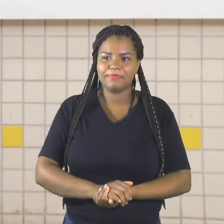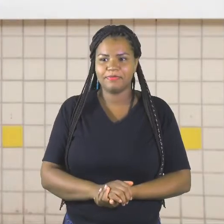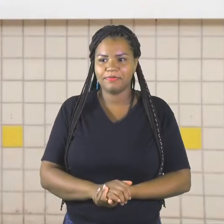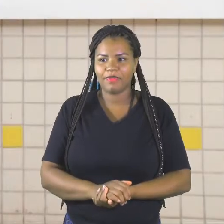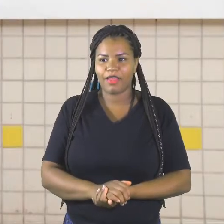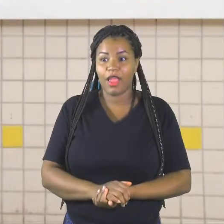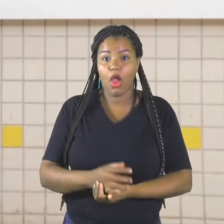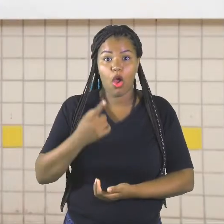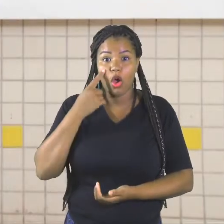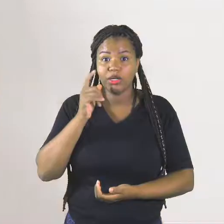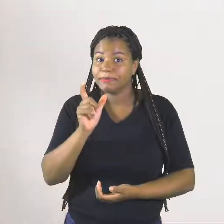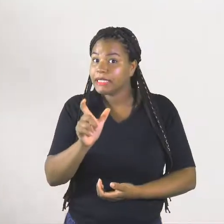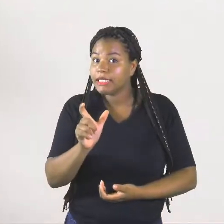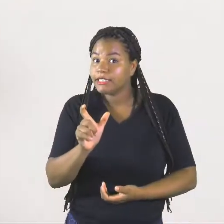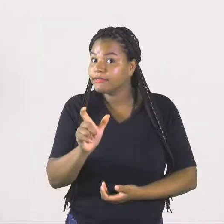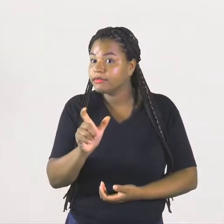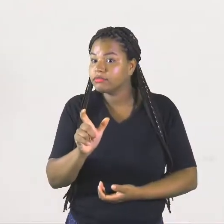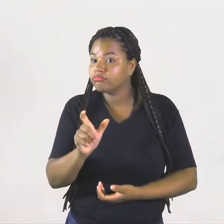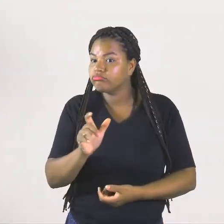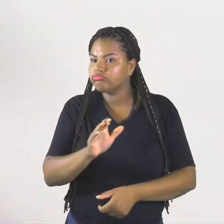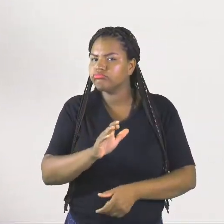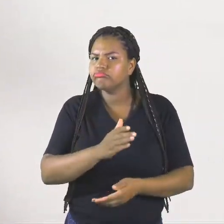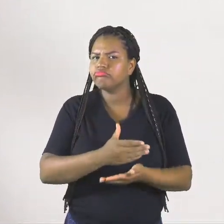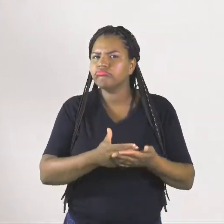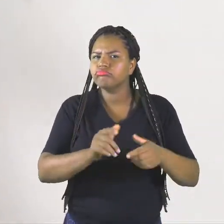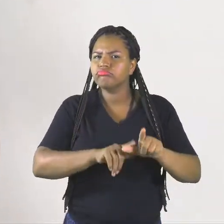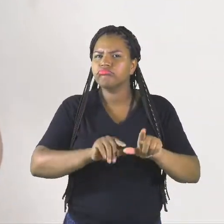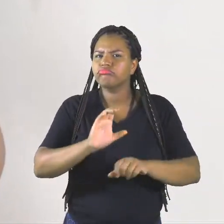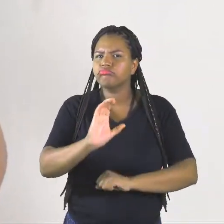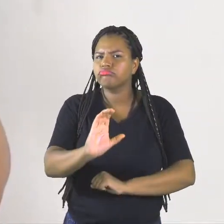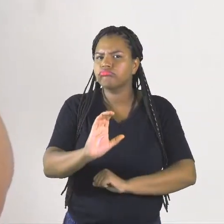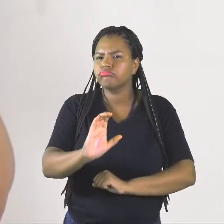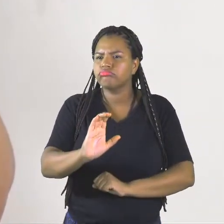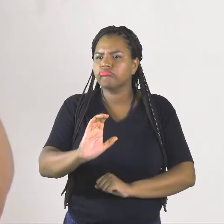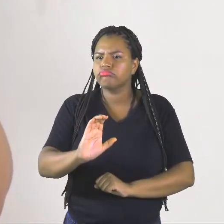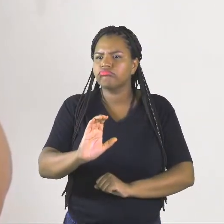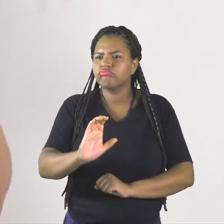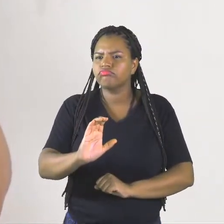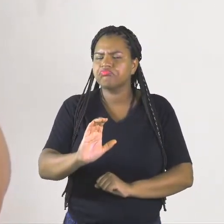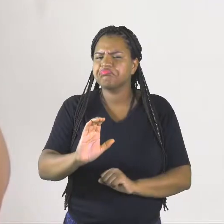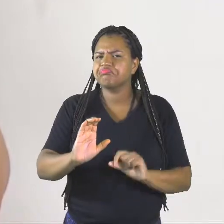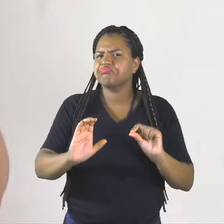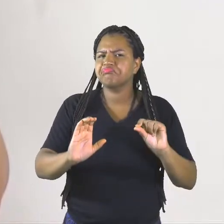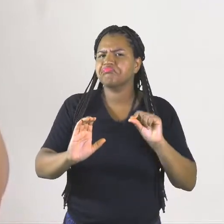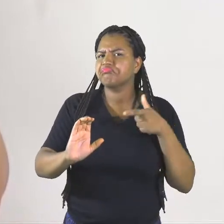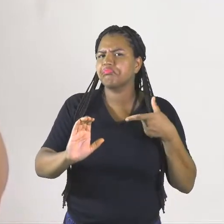olha a palavra. Começa com C. Que palavra que é?